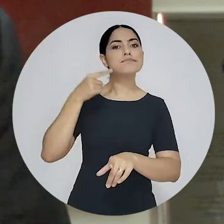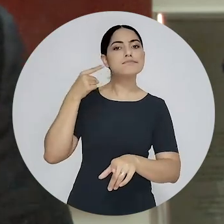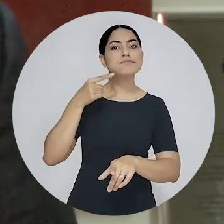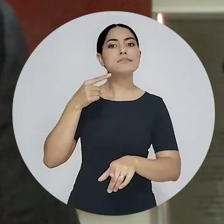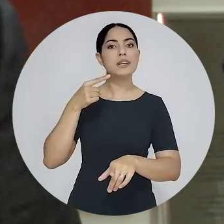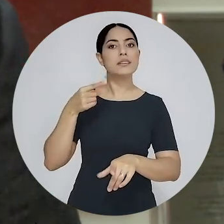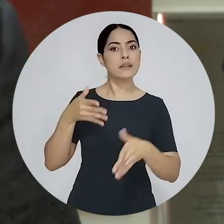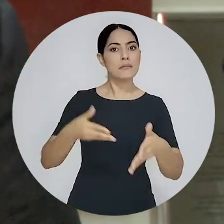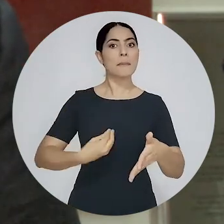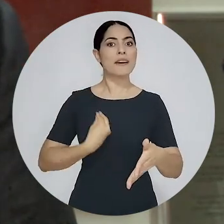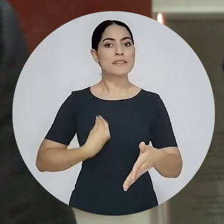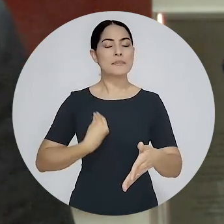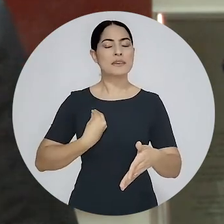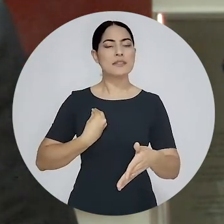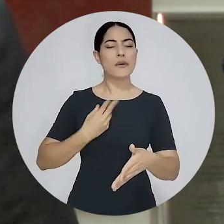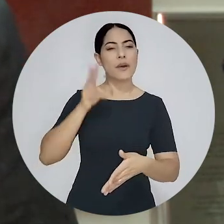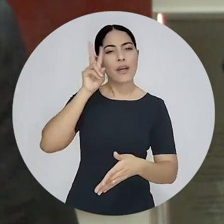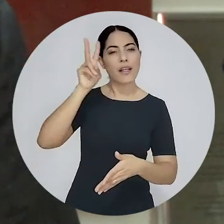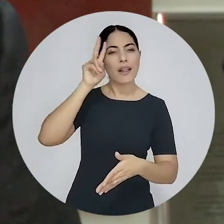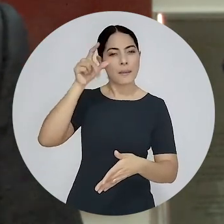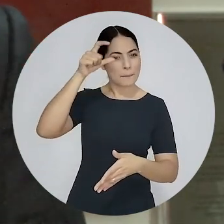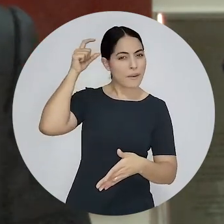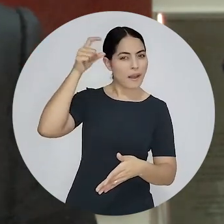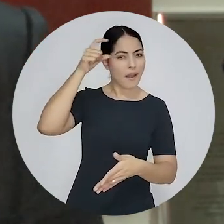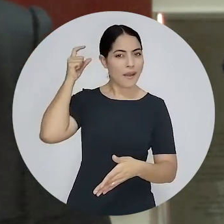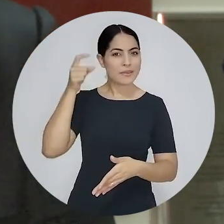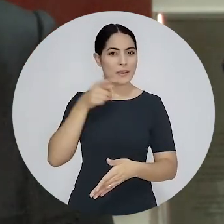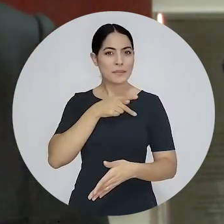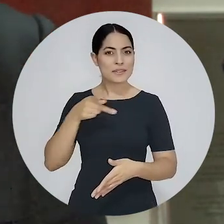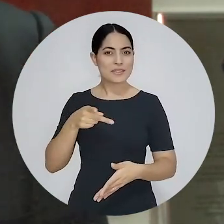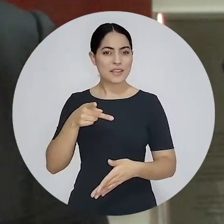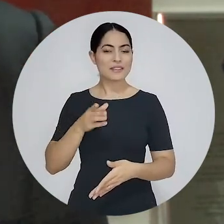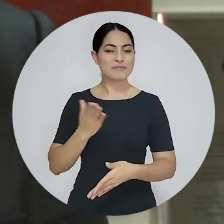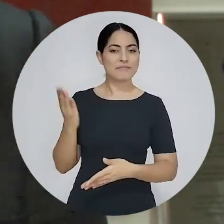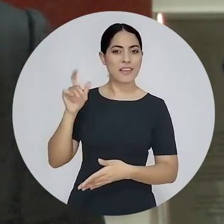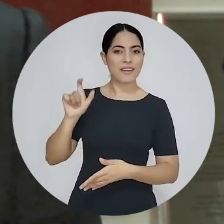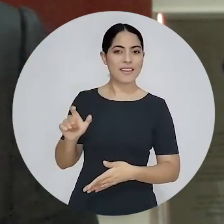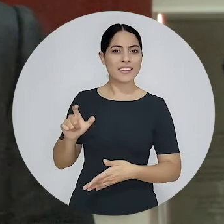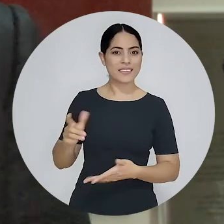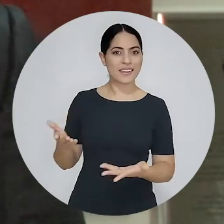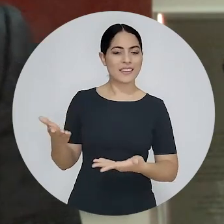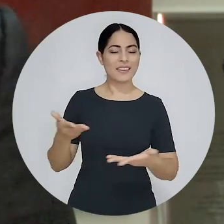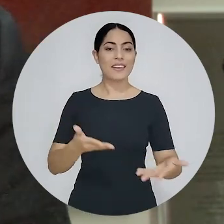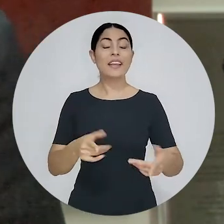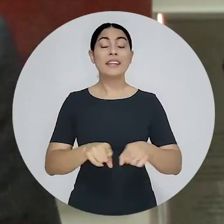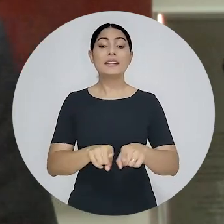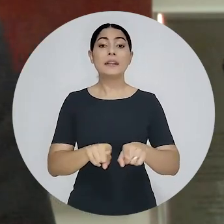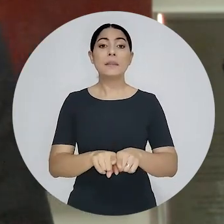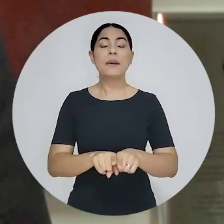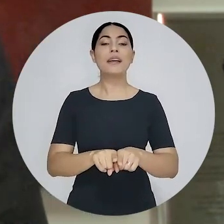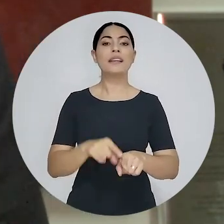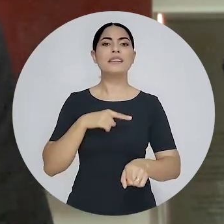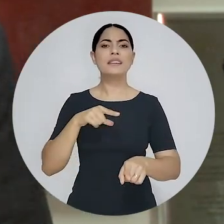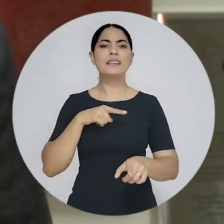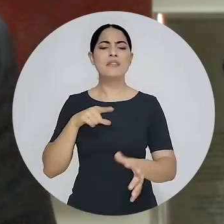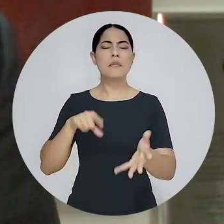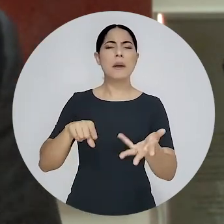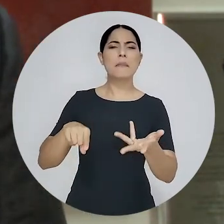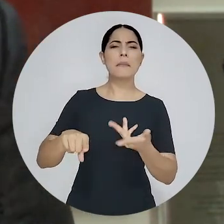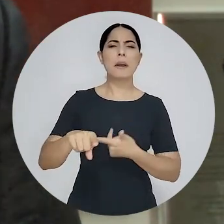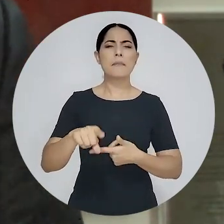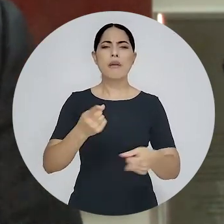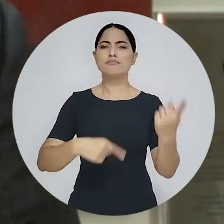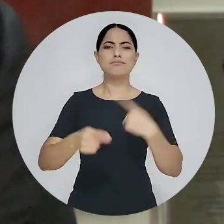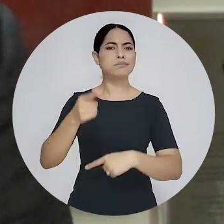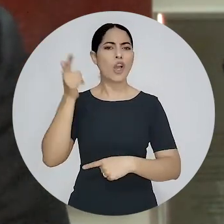advocacia, a época representada pelo Marcos Vinícius Furtado Coelho, na presidência do presidente Jofir Cavalcante. Nós tivemos grandes